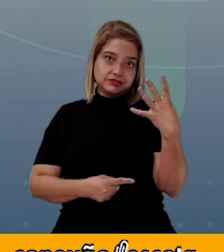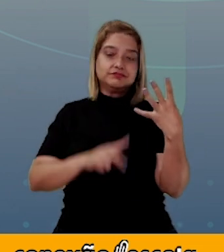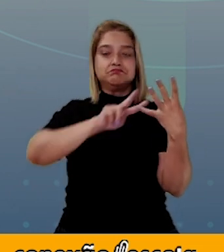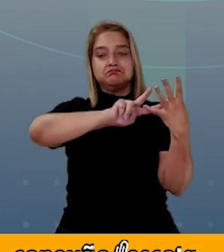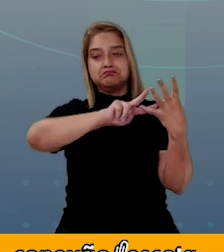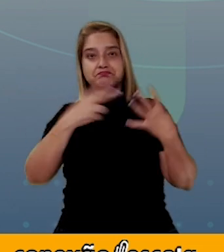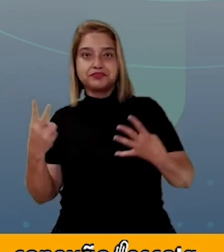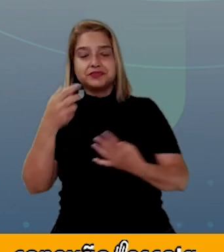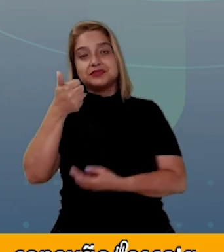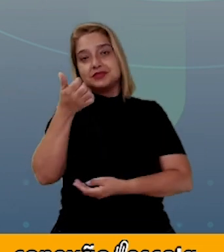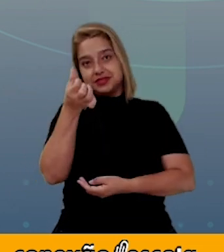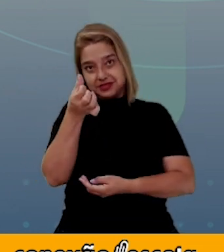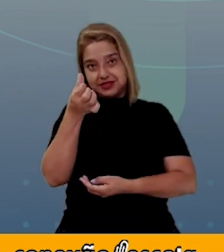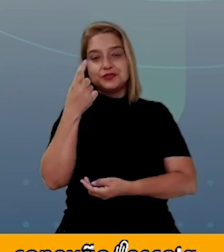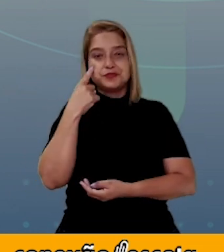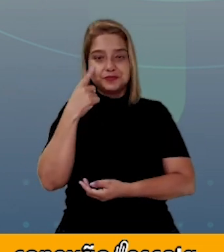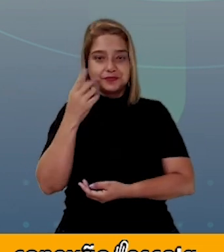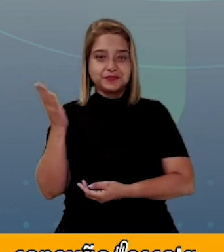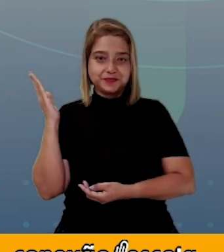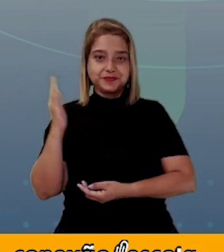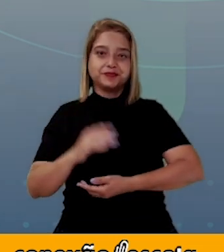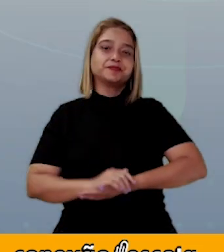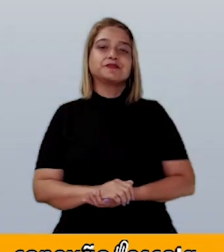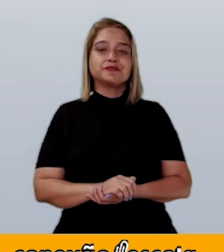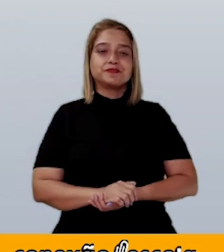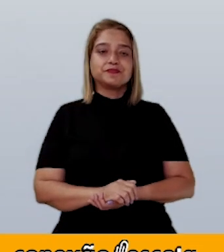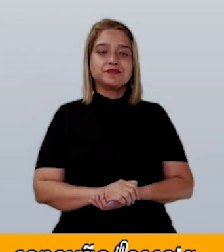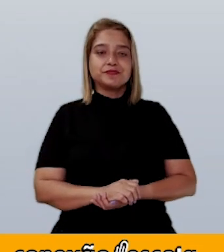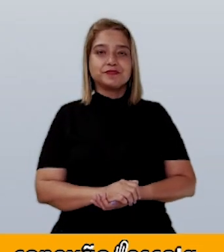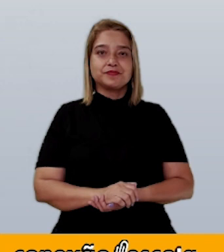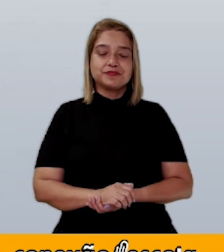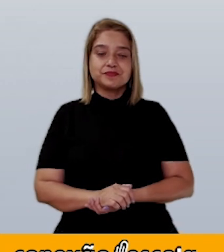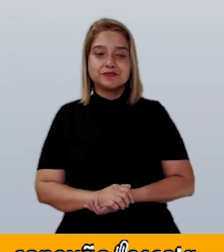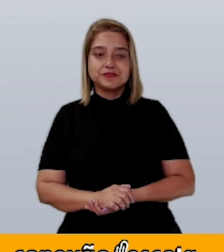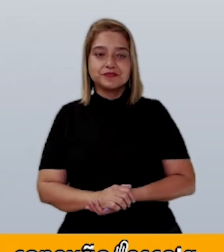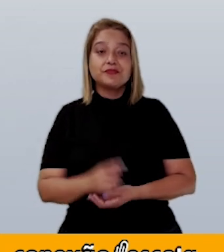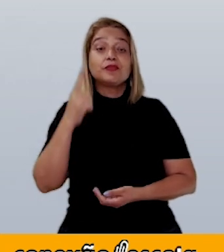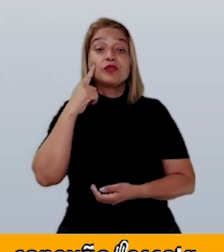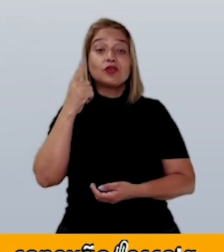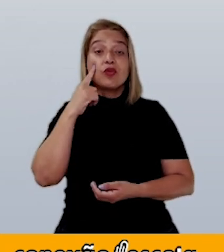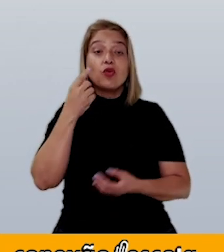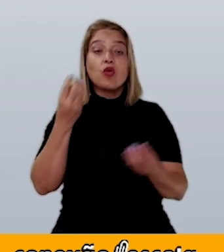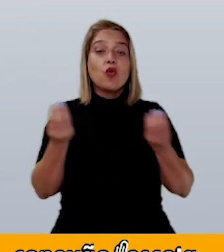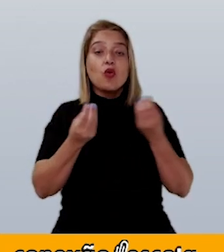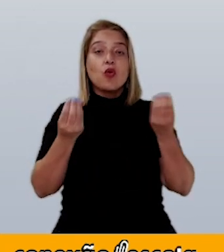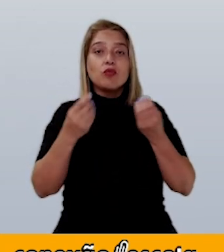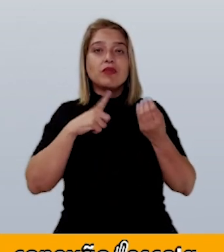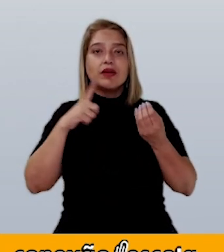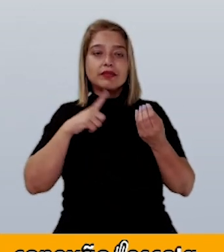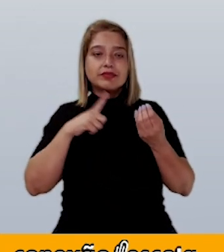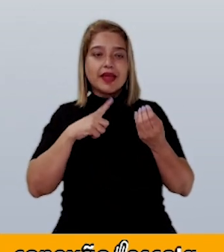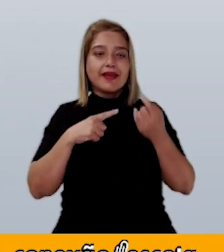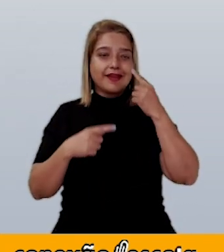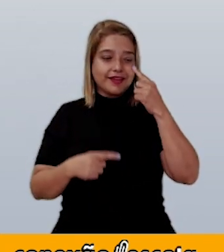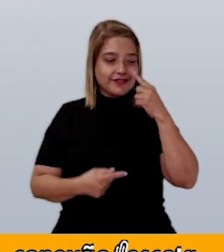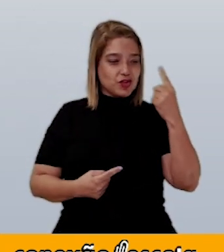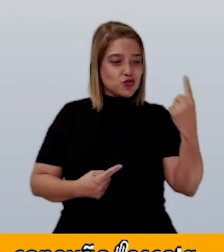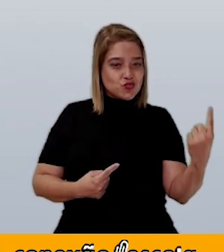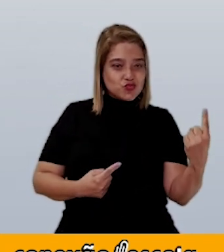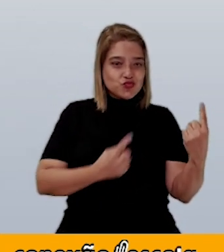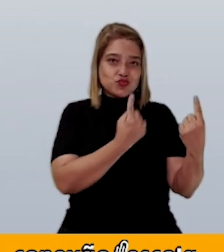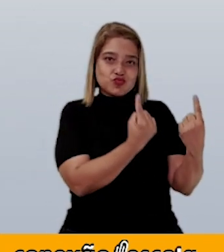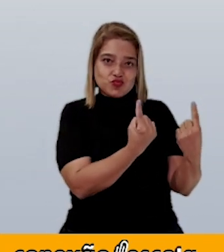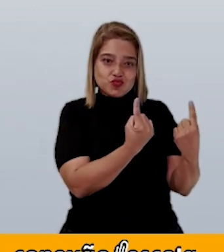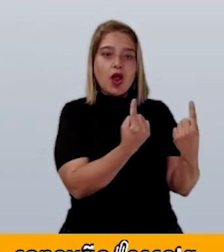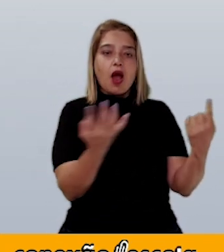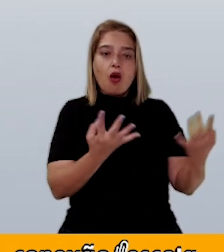Ok? Veja. Olha só a diferença. Isso é muito importante